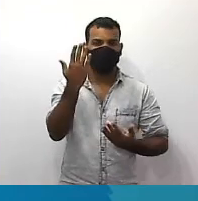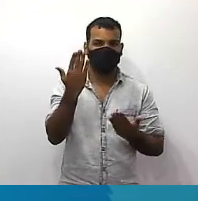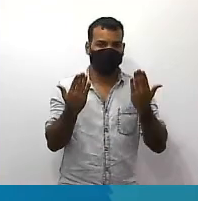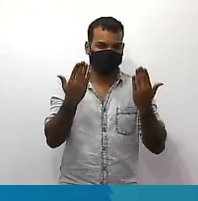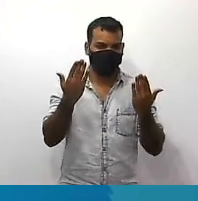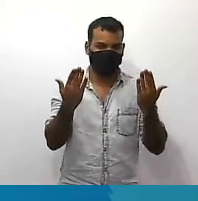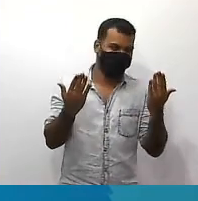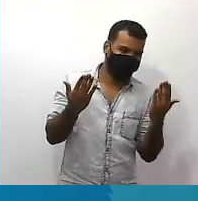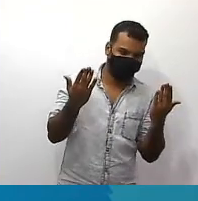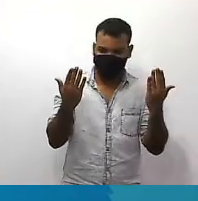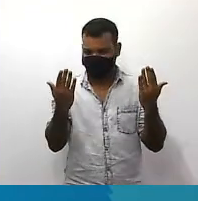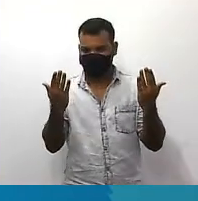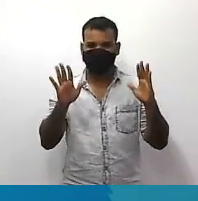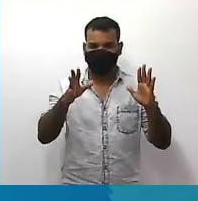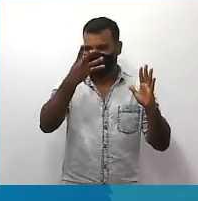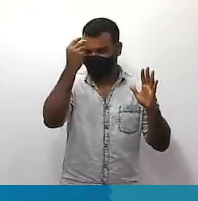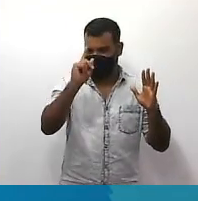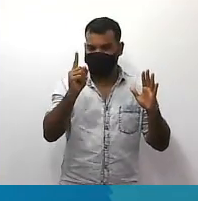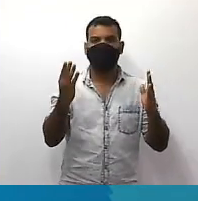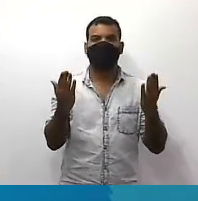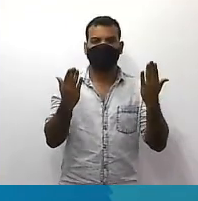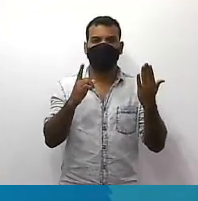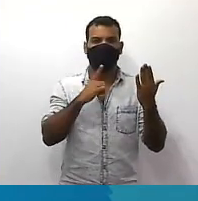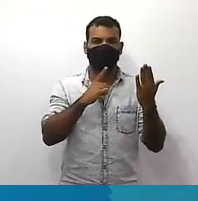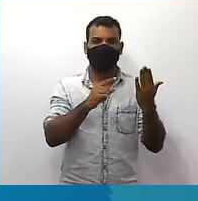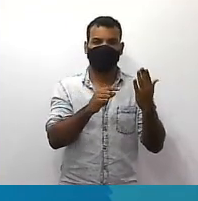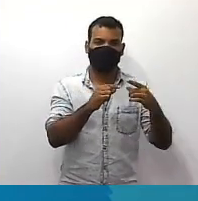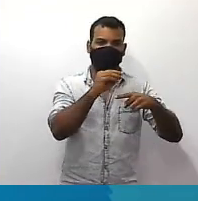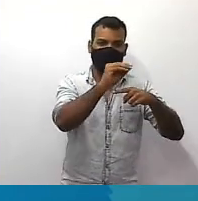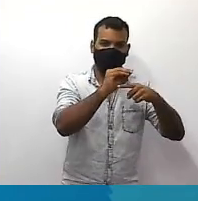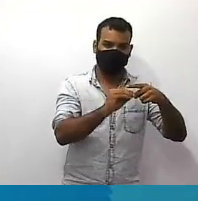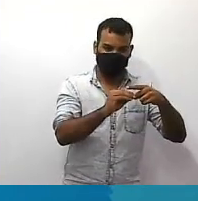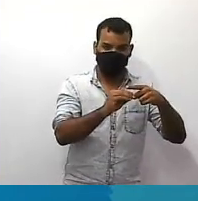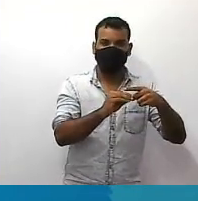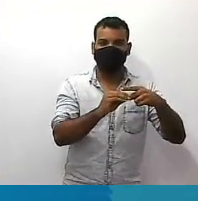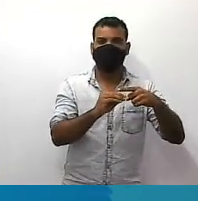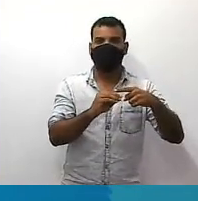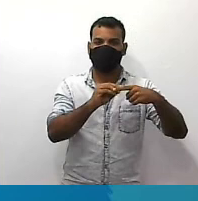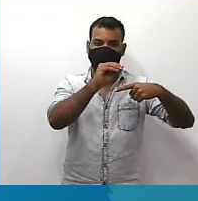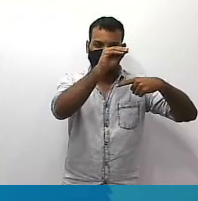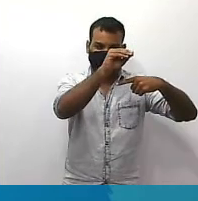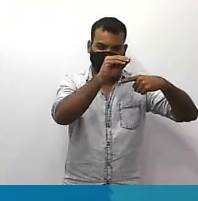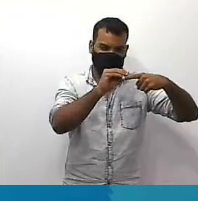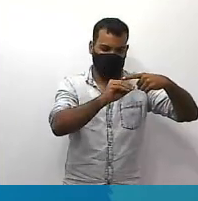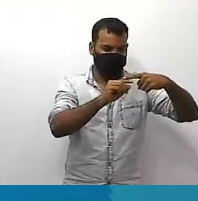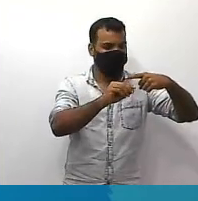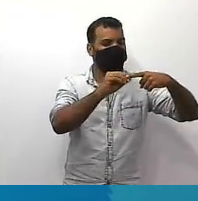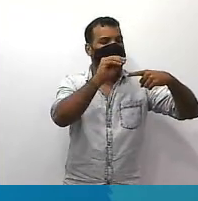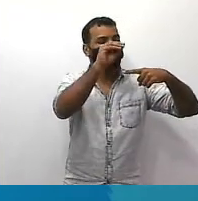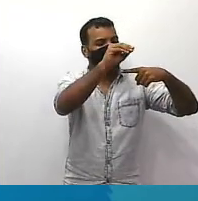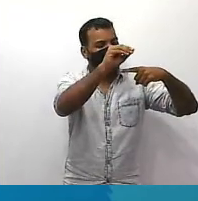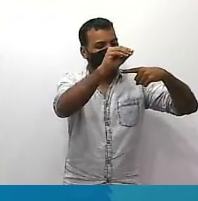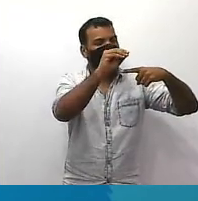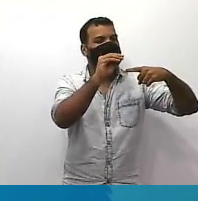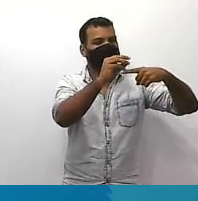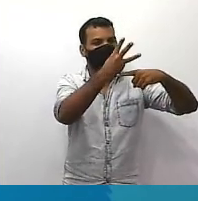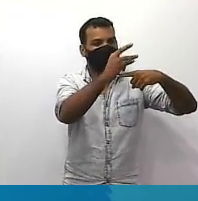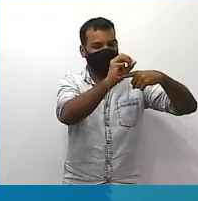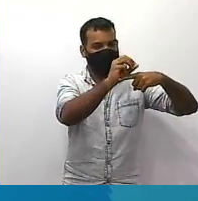então não esquece lembra da fração parte todo então o todo vai ficar no denominador 30